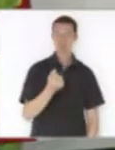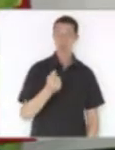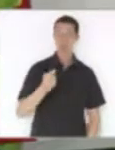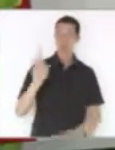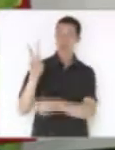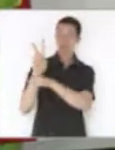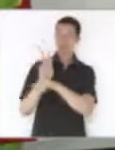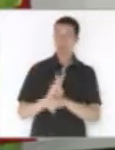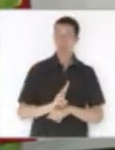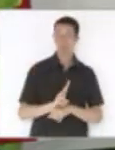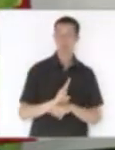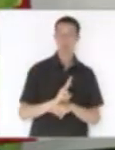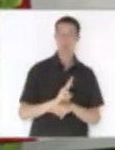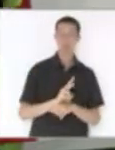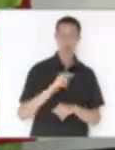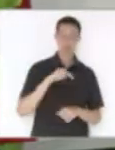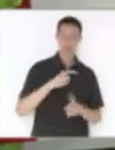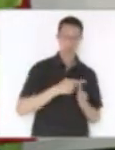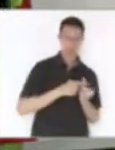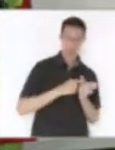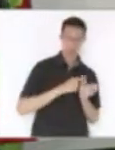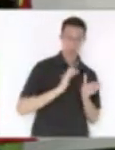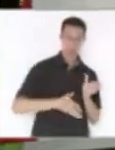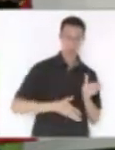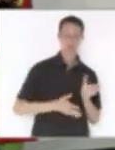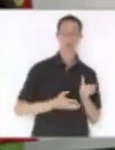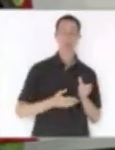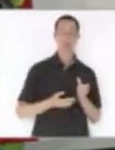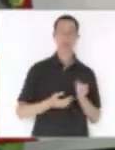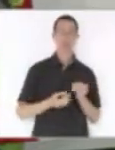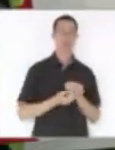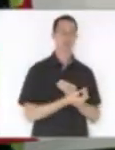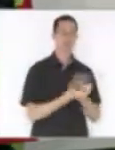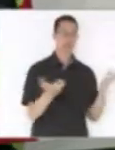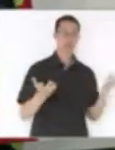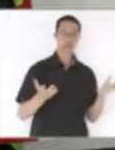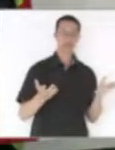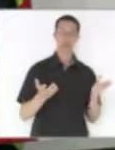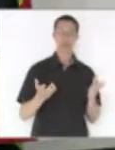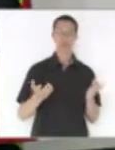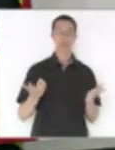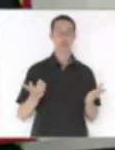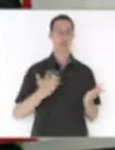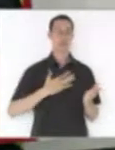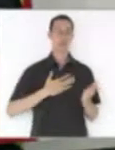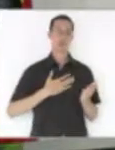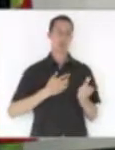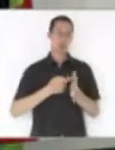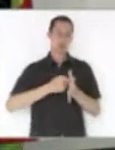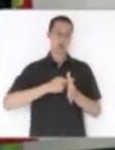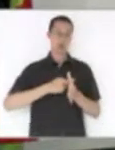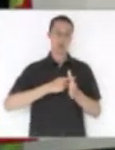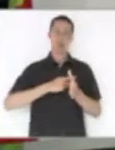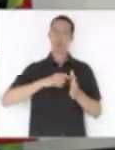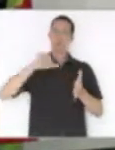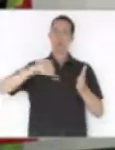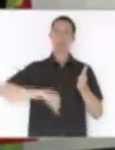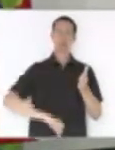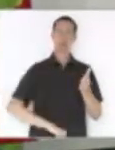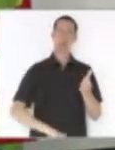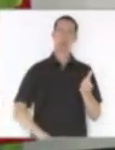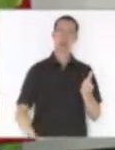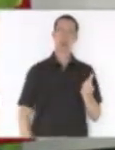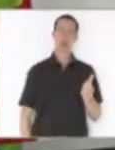estou devendo, vou tomar o dinheiro, vou entregar de graça, claro que vai piorar a situação. Se eu tomar dinheiro